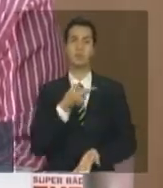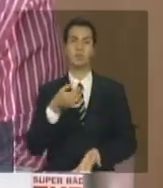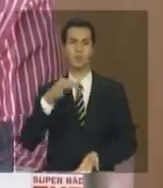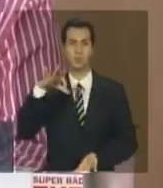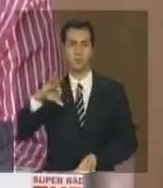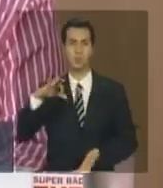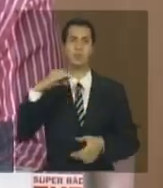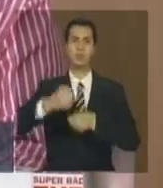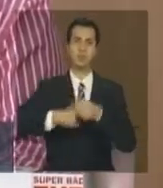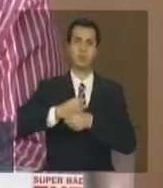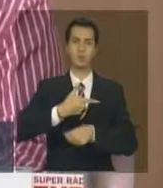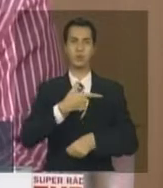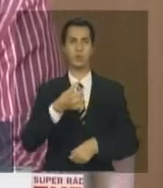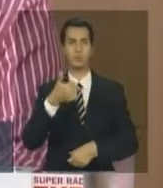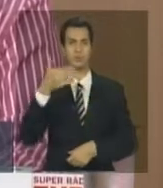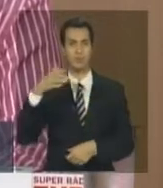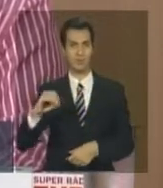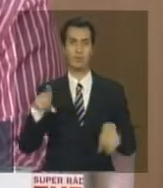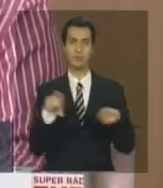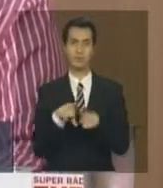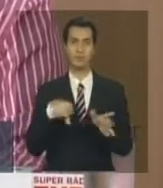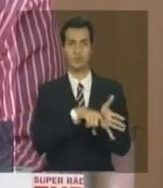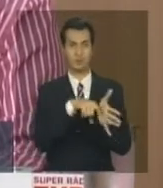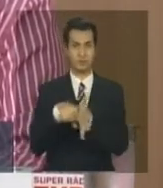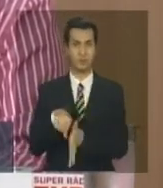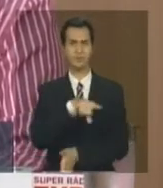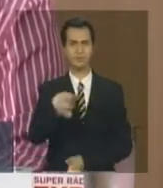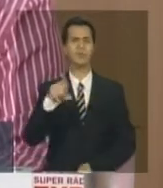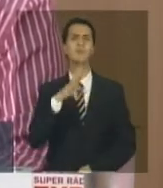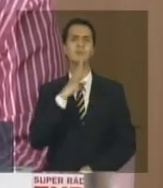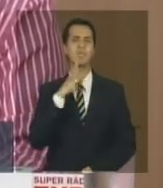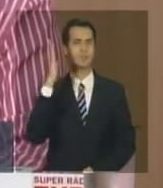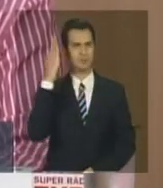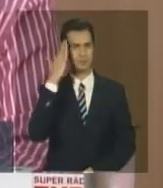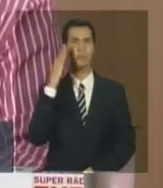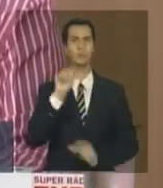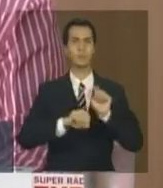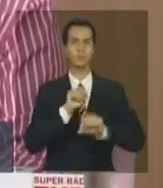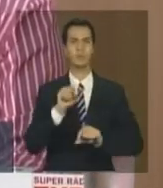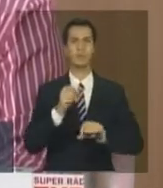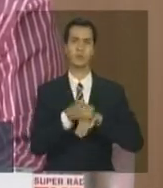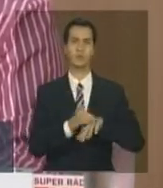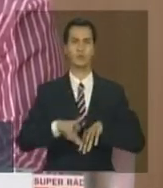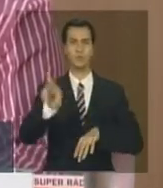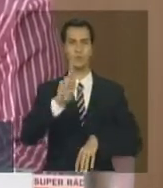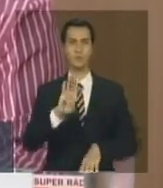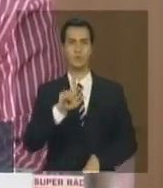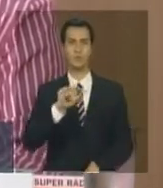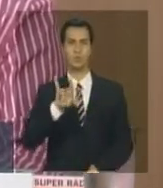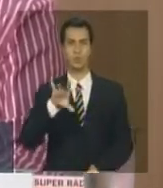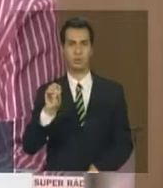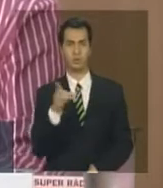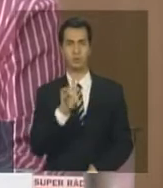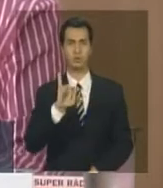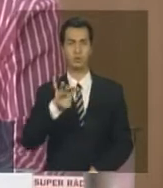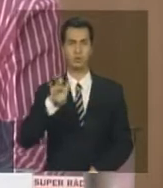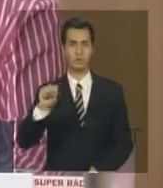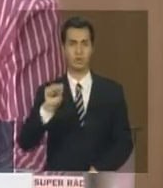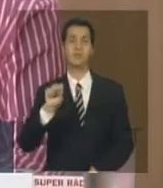E, como o sabe, o Dr. Braulio Dias, para a nossa alegria e o meu desespero,